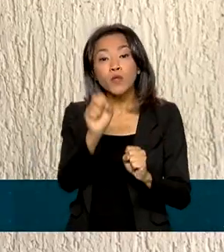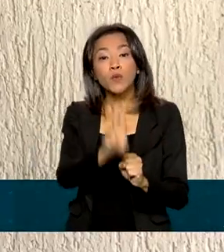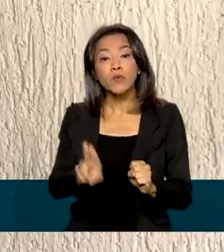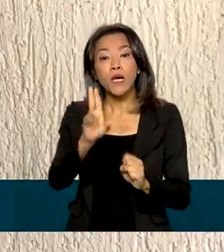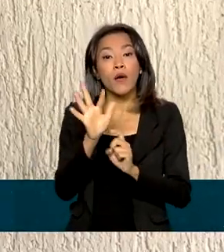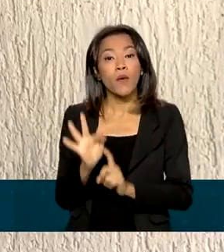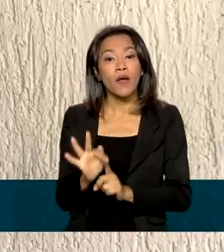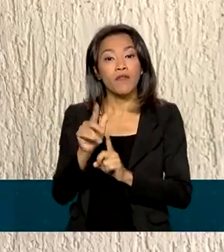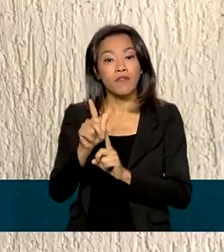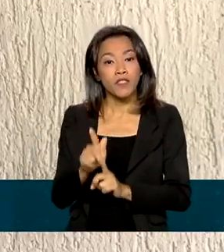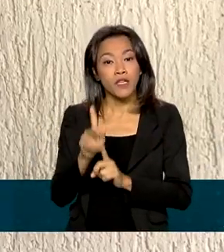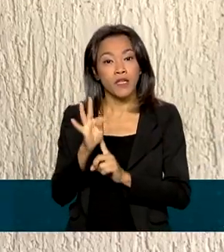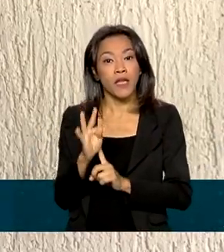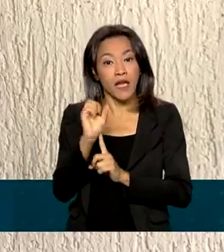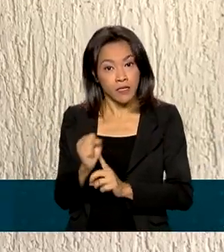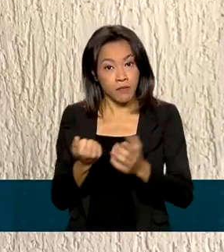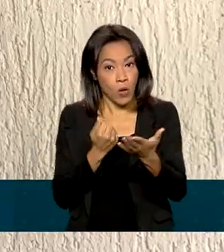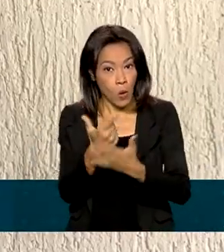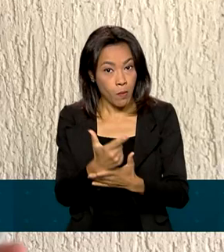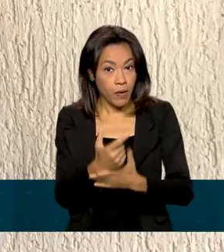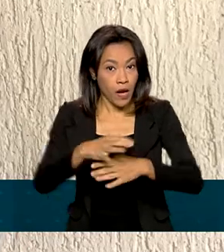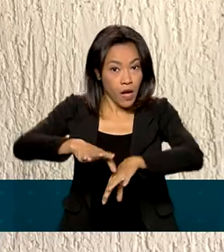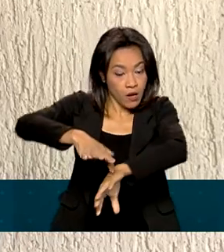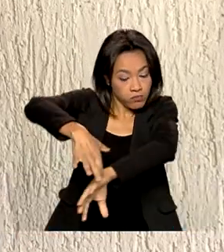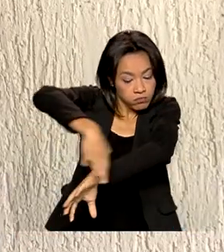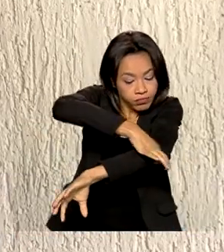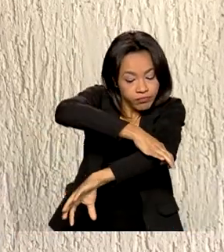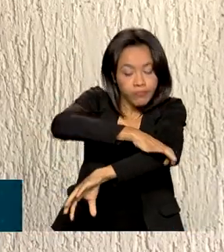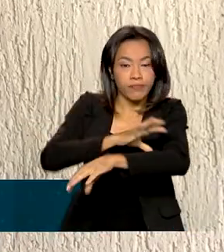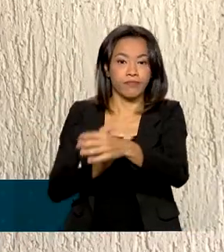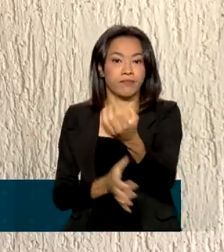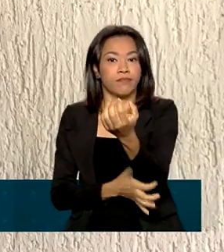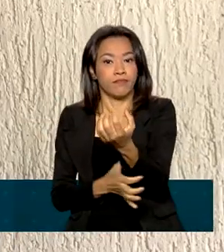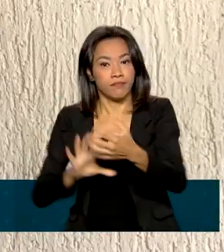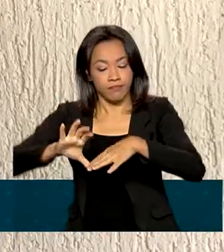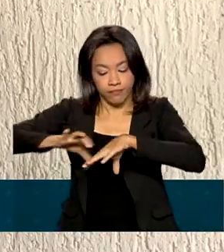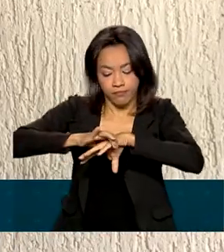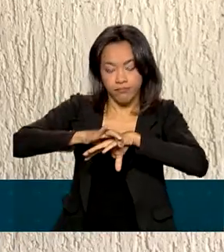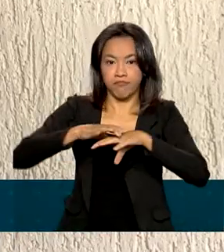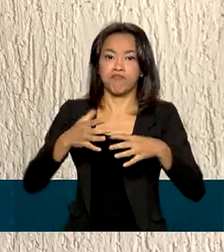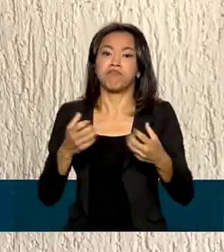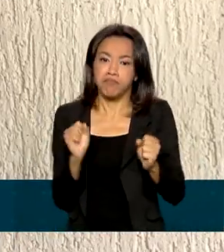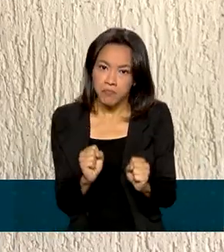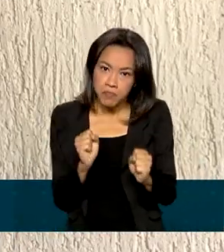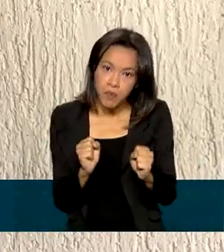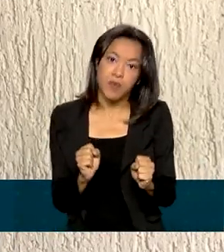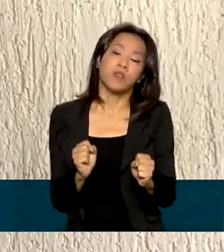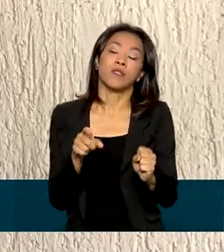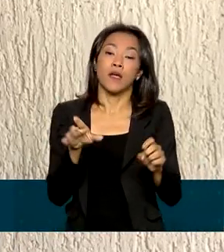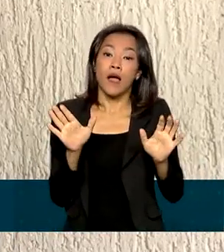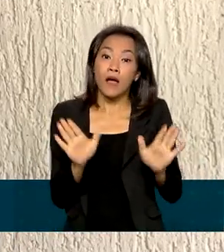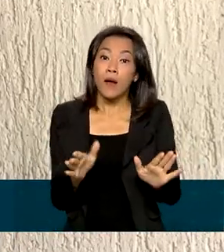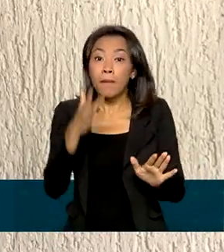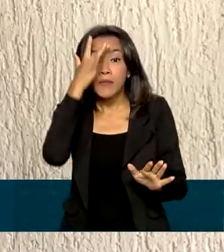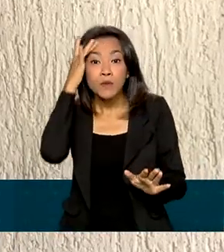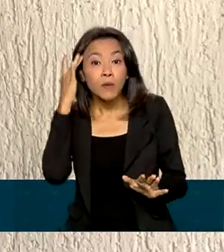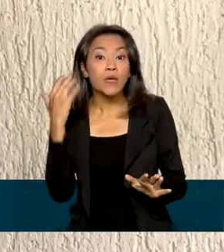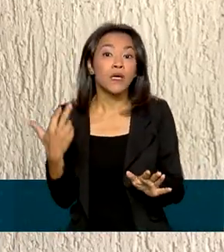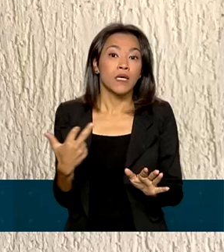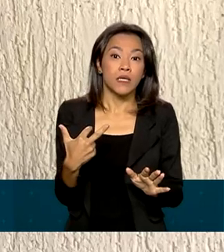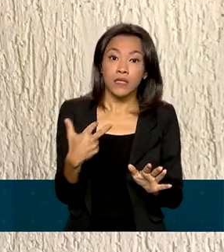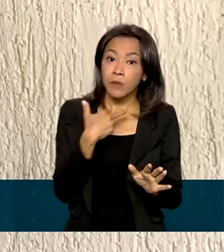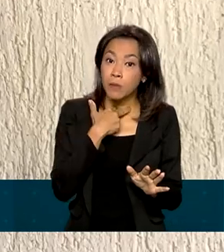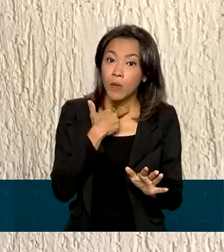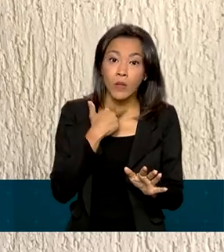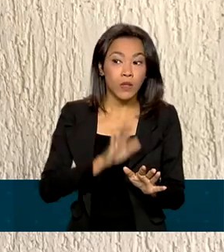para comprar órtese ou prótese. No entanto, para ter acesso a esse benefício, a pessoa tem que estar impedida de atuar de forma